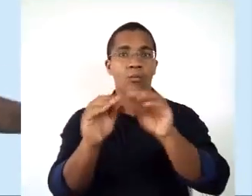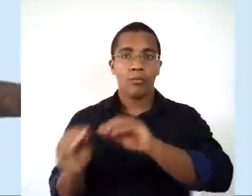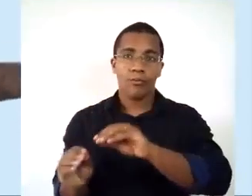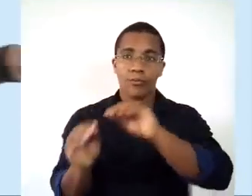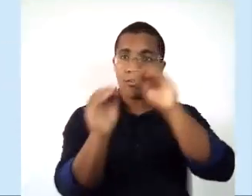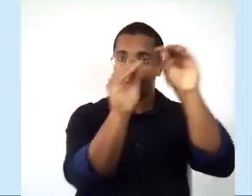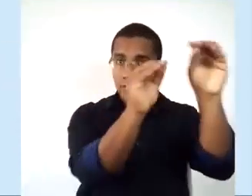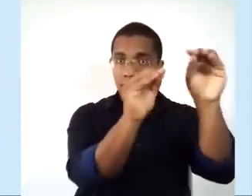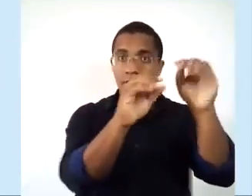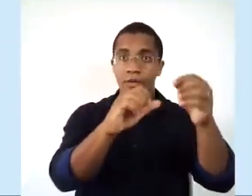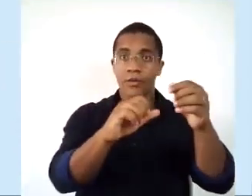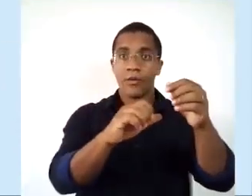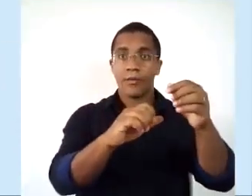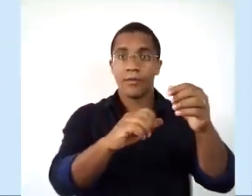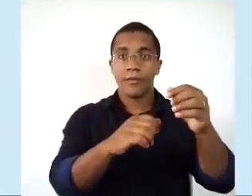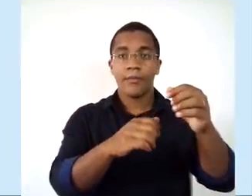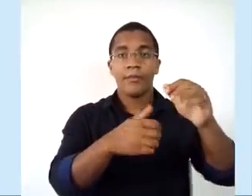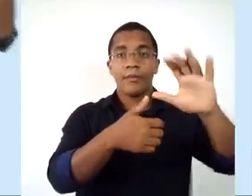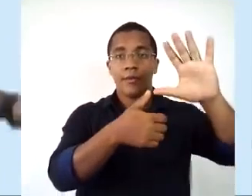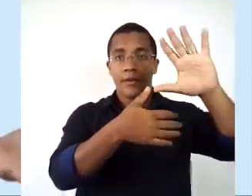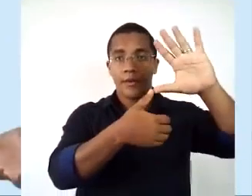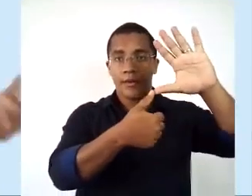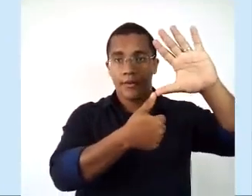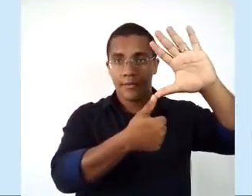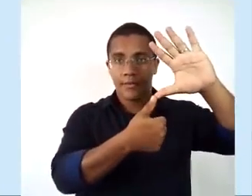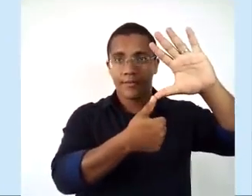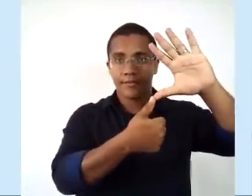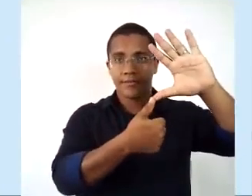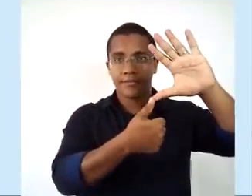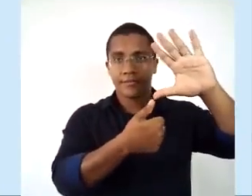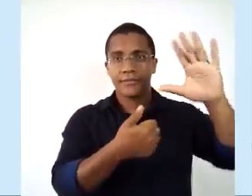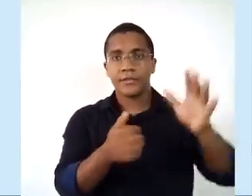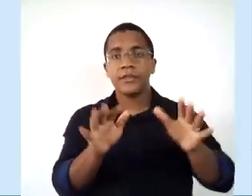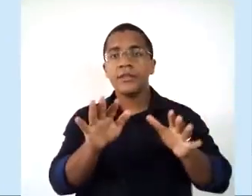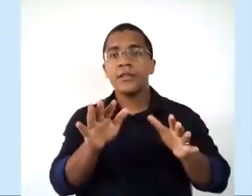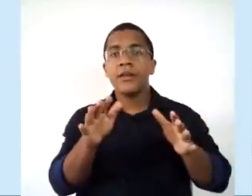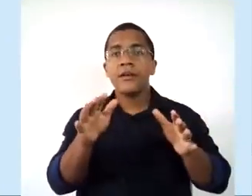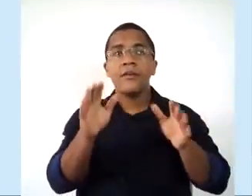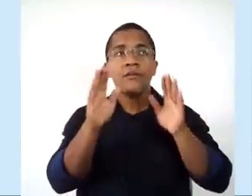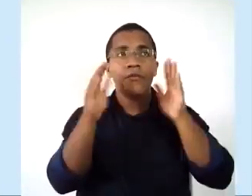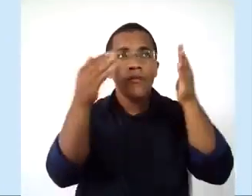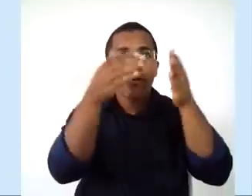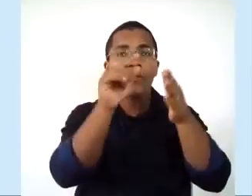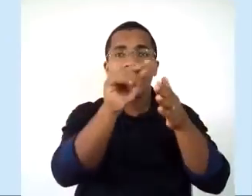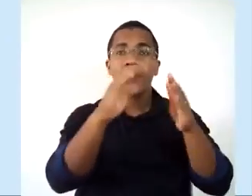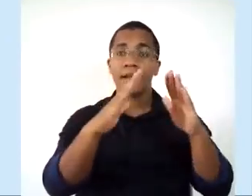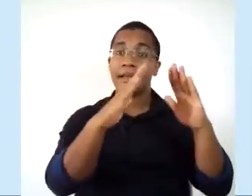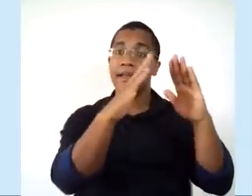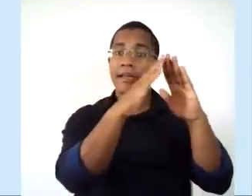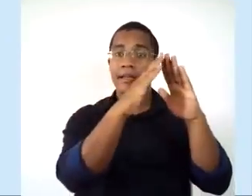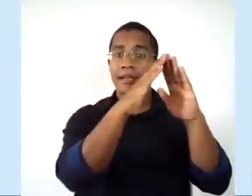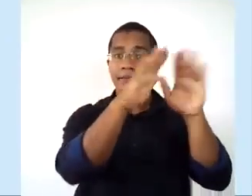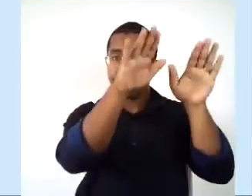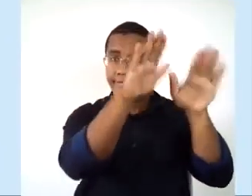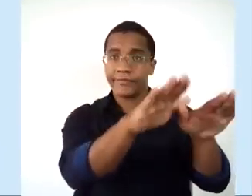Para a América do Norte. Então, a intenção era realmente o povoamento. Então, a diferença entre as colônias que tiveram na América do